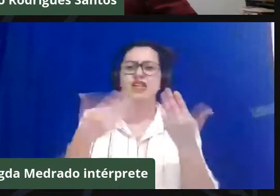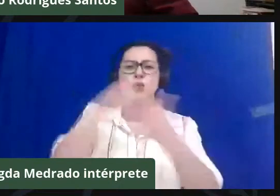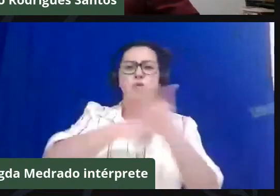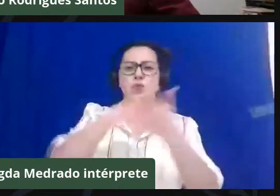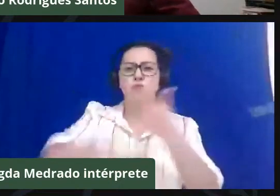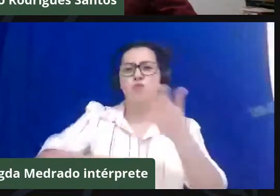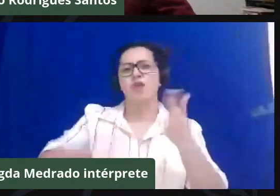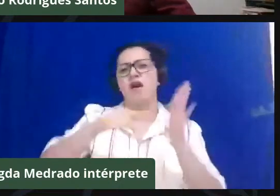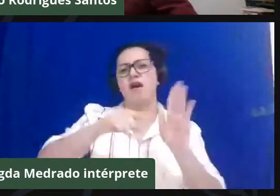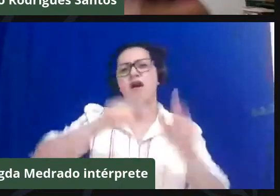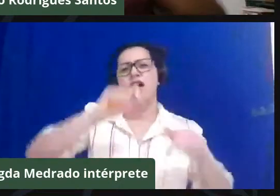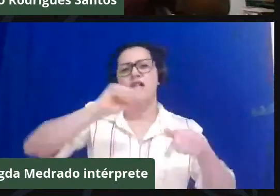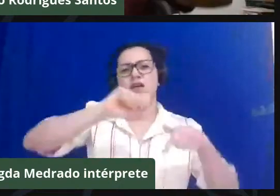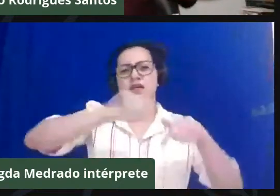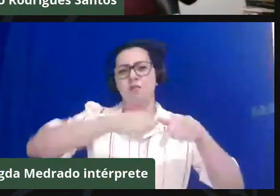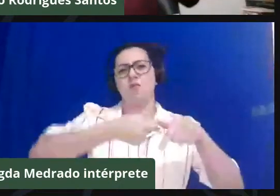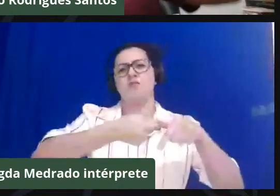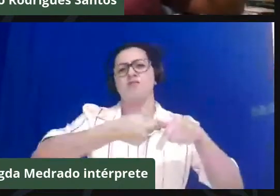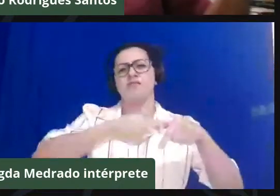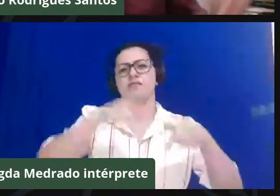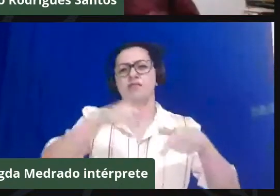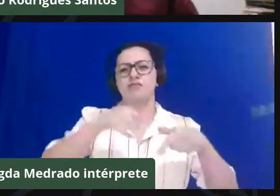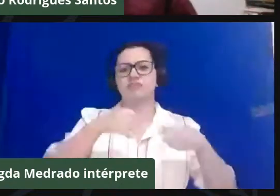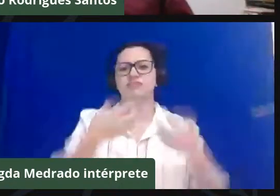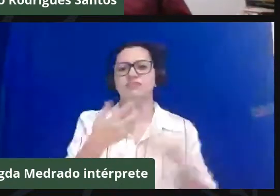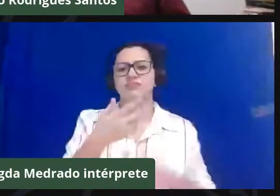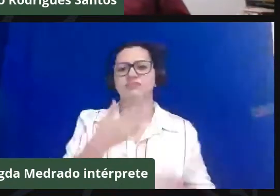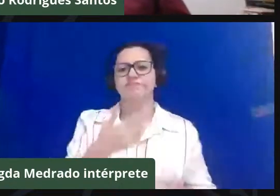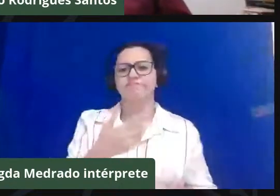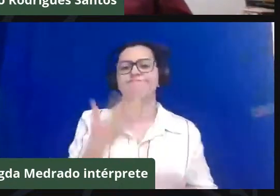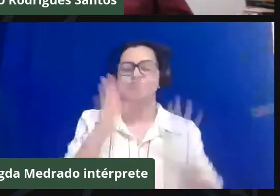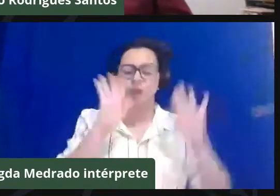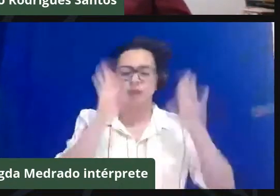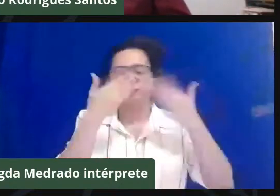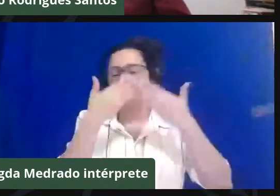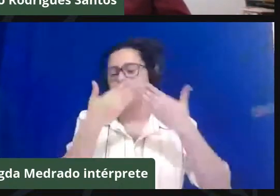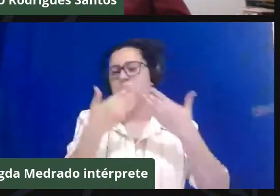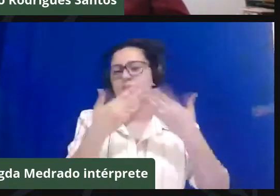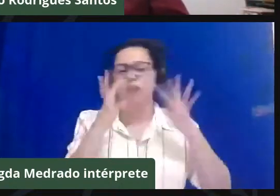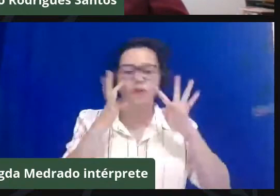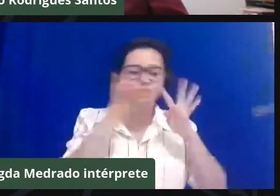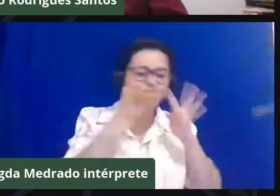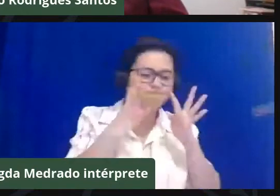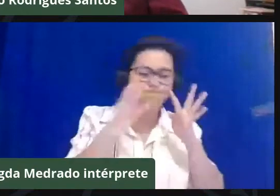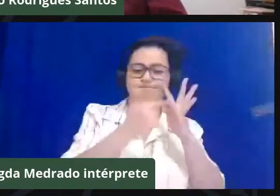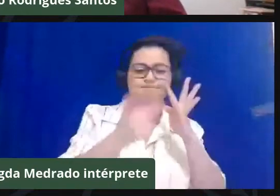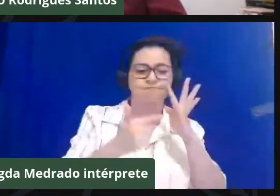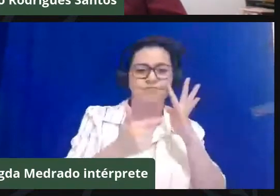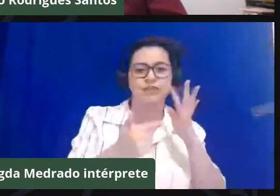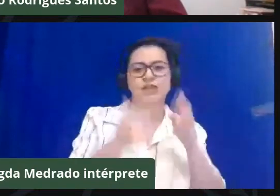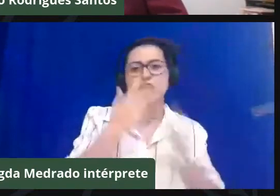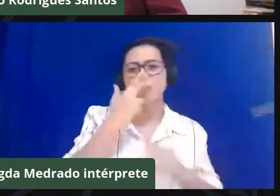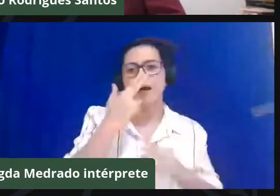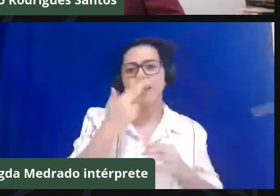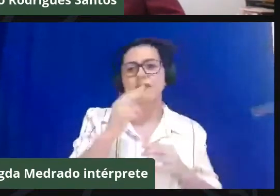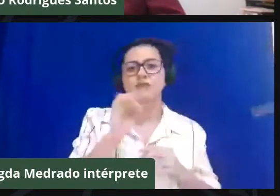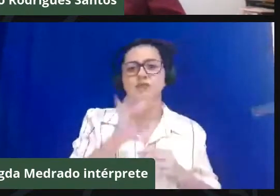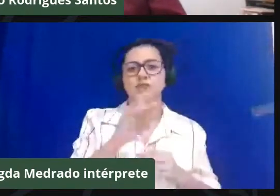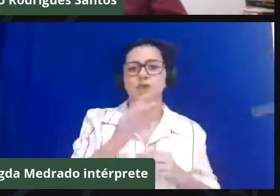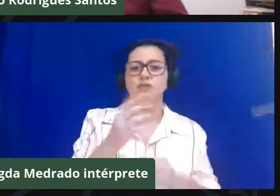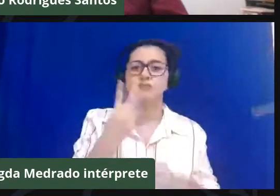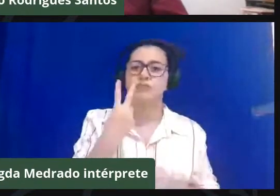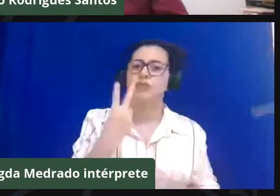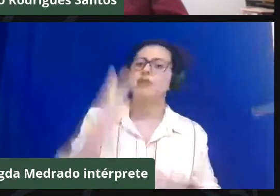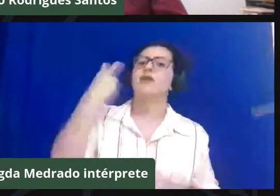da questão da quilombola é como se a gente estivesse remetendo a algo do passado. E, na verdade, cotidianamente as comunidades quilombolas